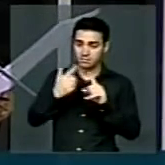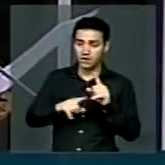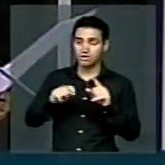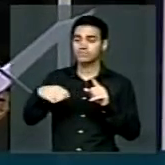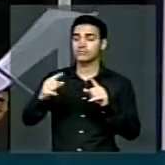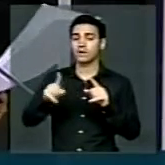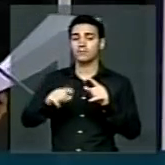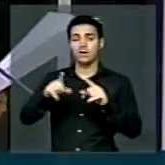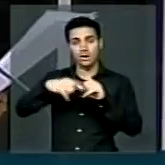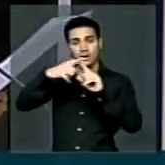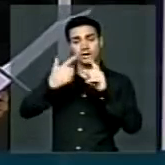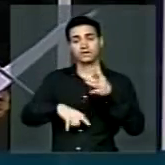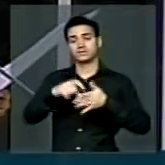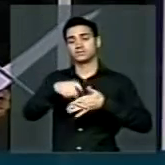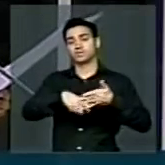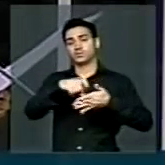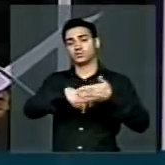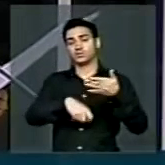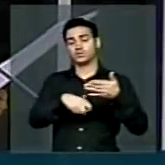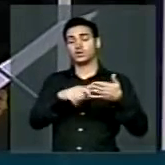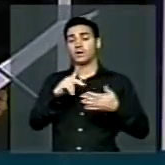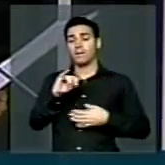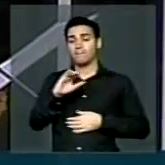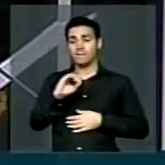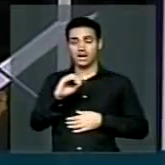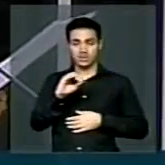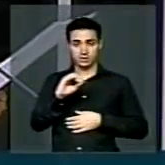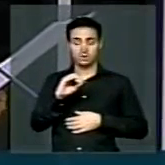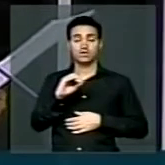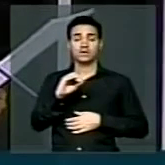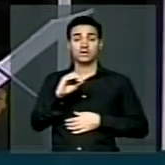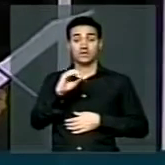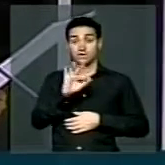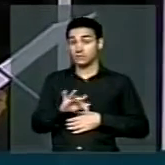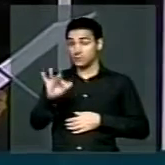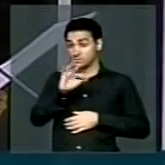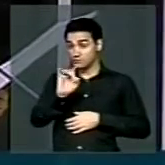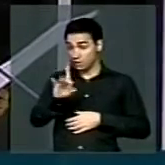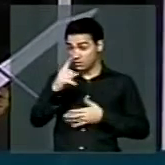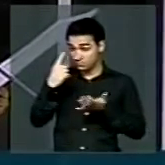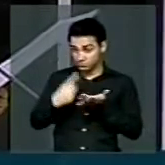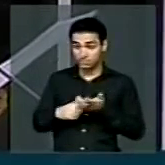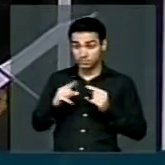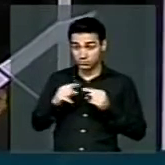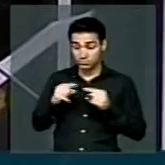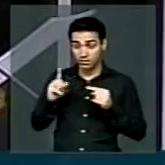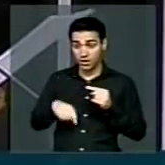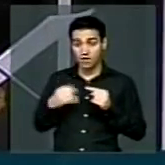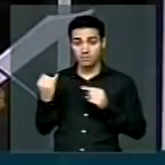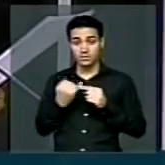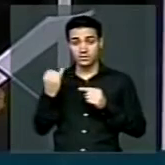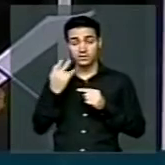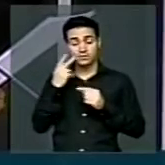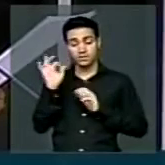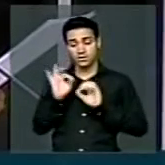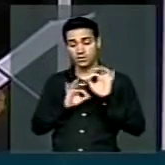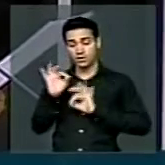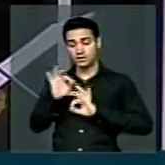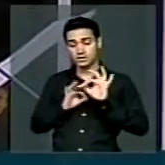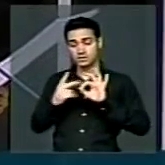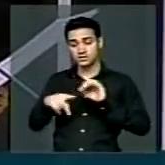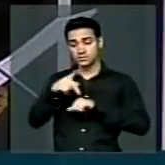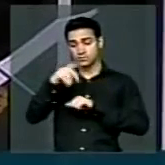Sr. Presidente, Sras. e Srs. Deputados, o Pacto Federativo só se confirma como fundamental estrutura da organização do Estado